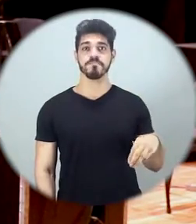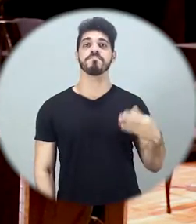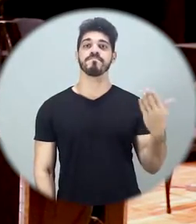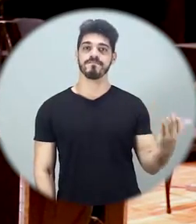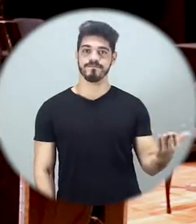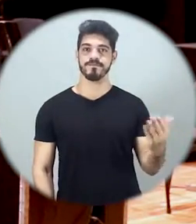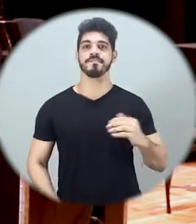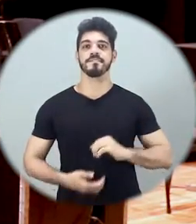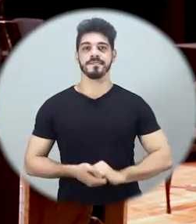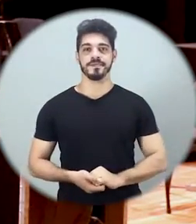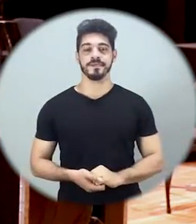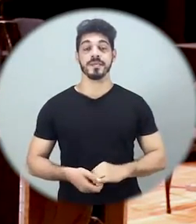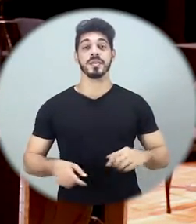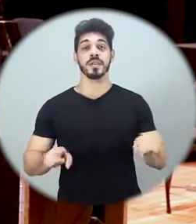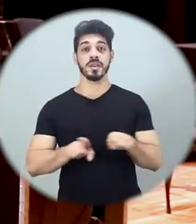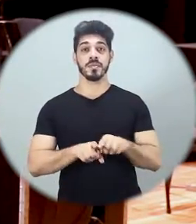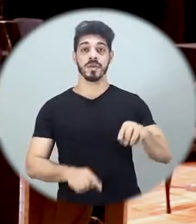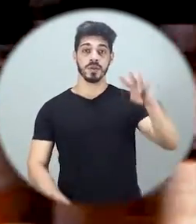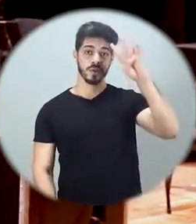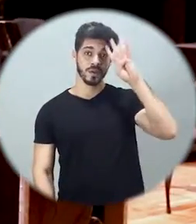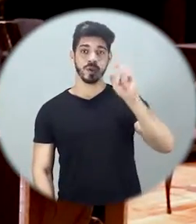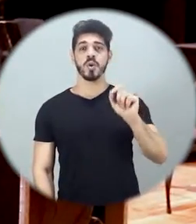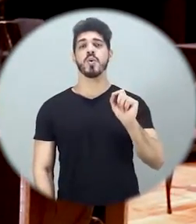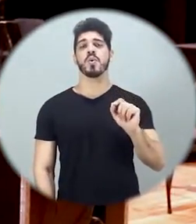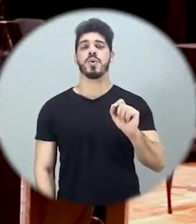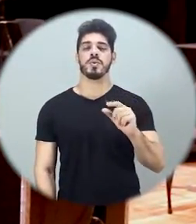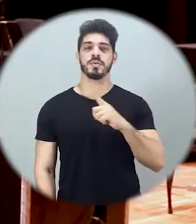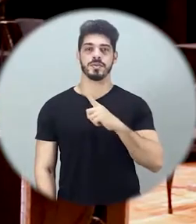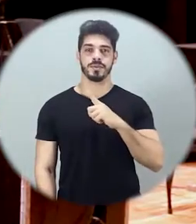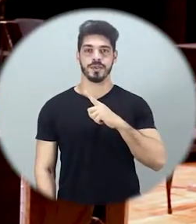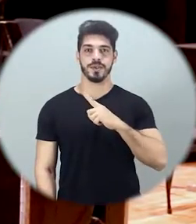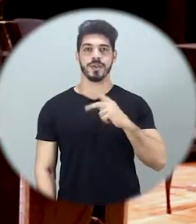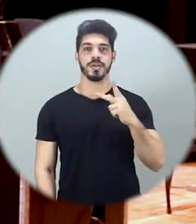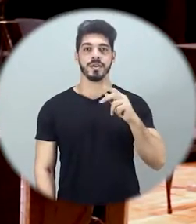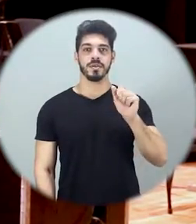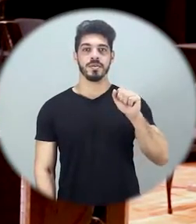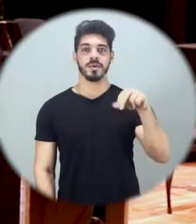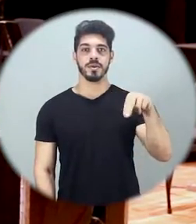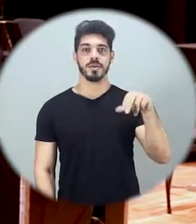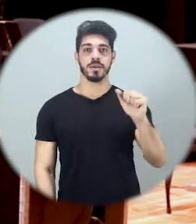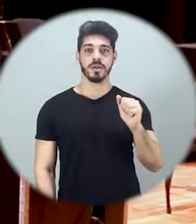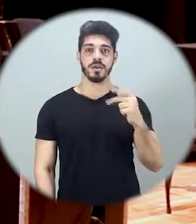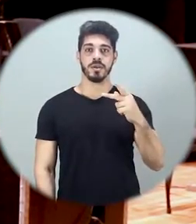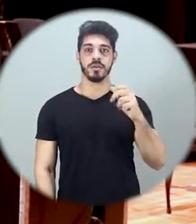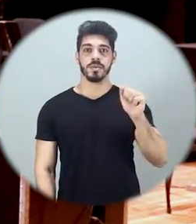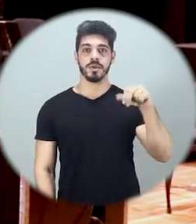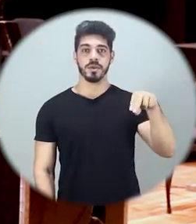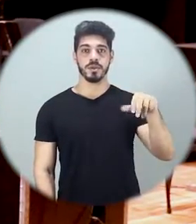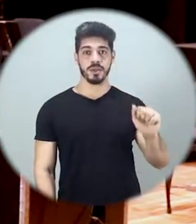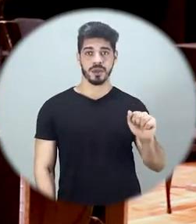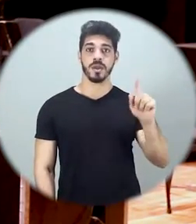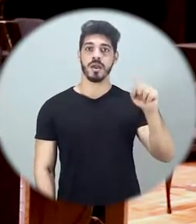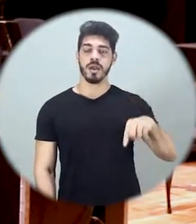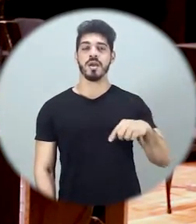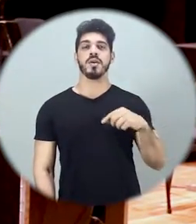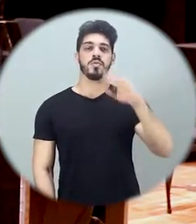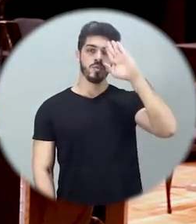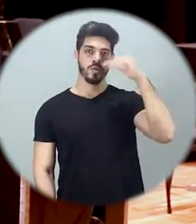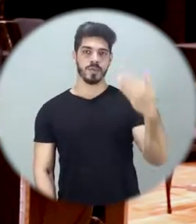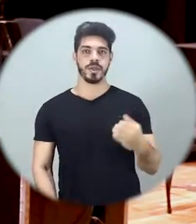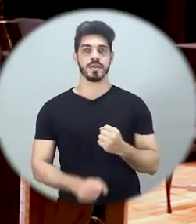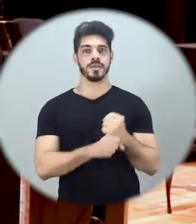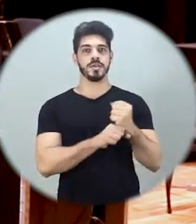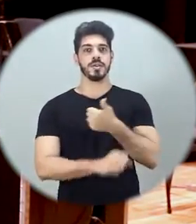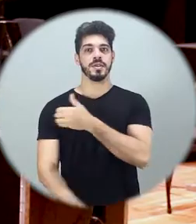cantador Jefferson Silva. A quarta-feira também tem Panapaná, uma homenagem ao